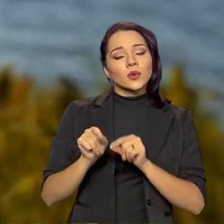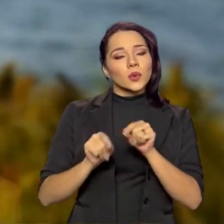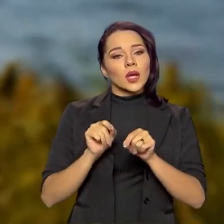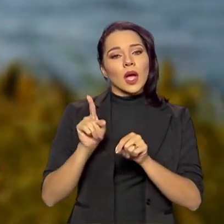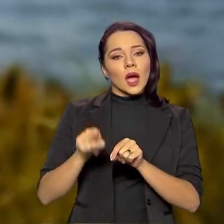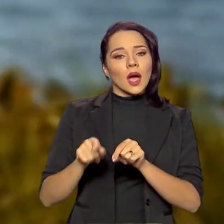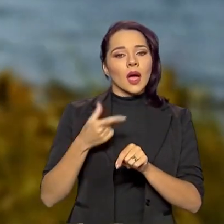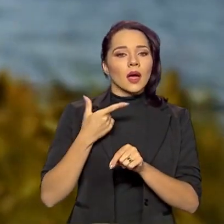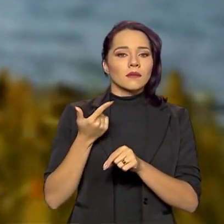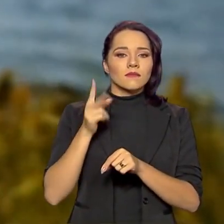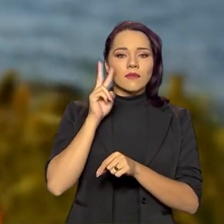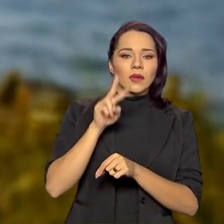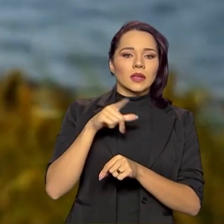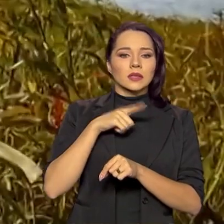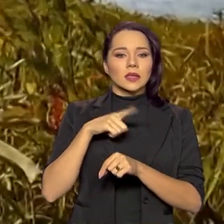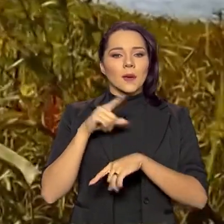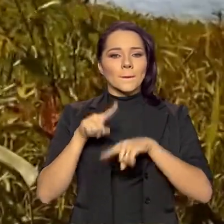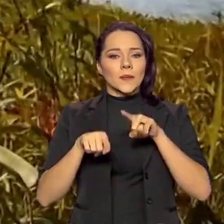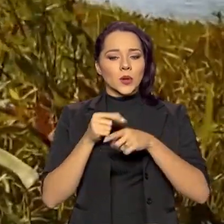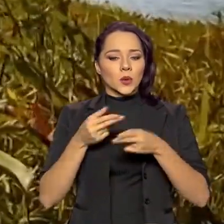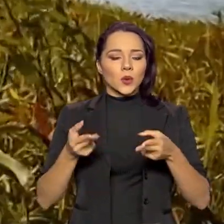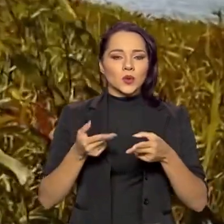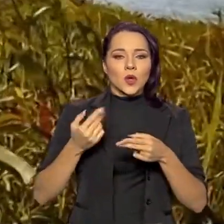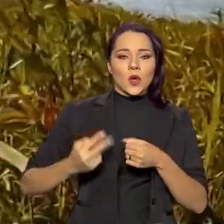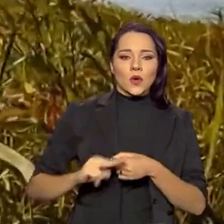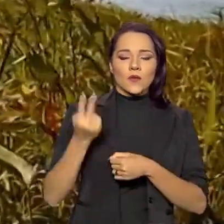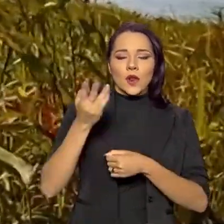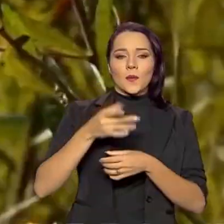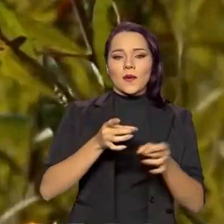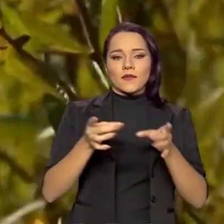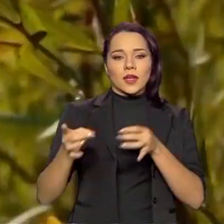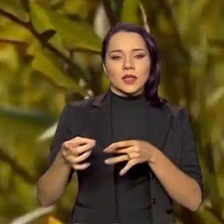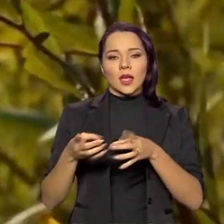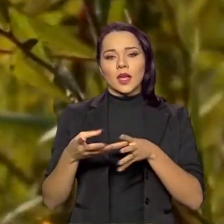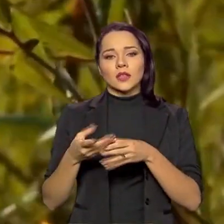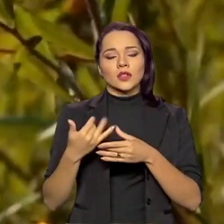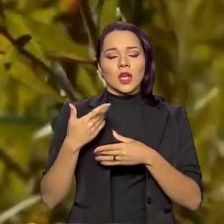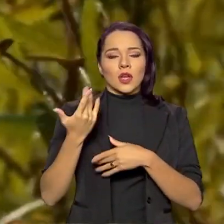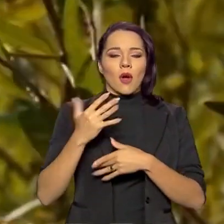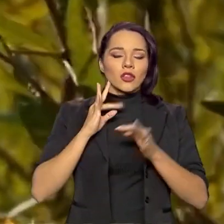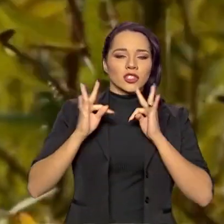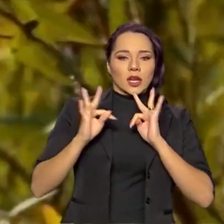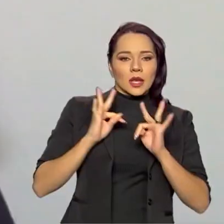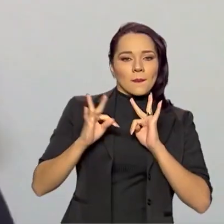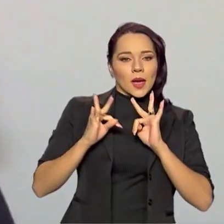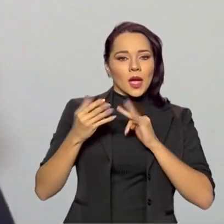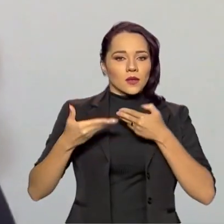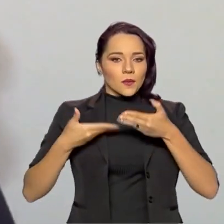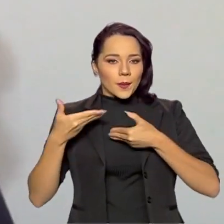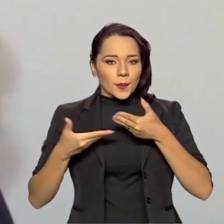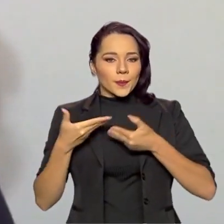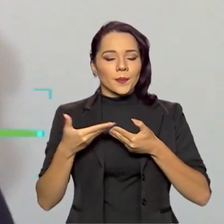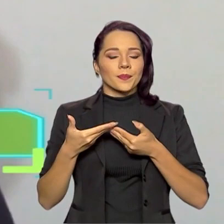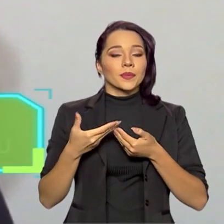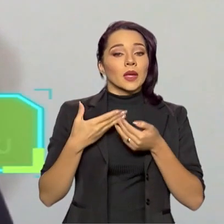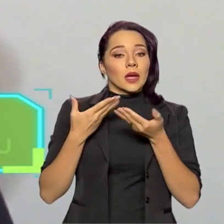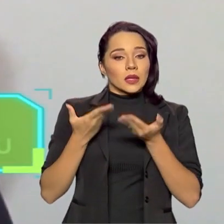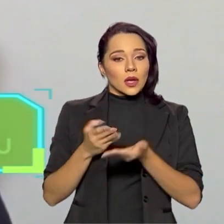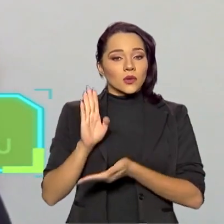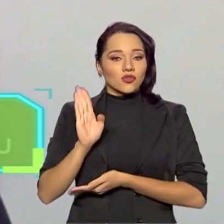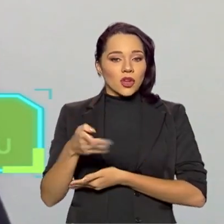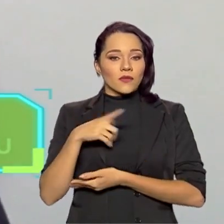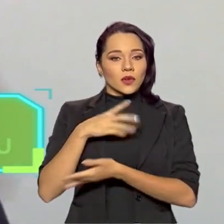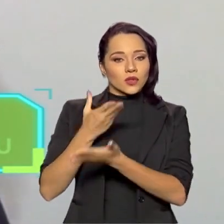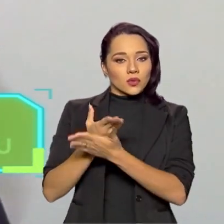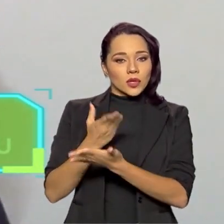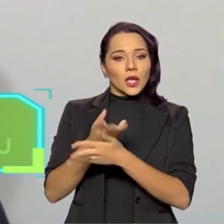a produção de produtos com valor comercial, como fitoterápicos, por exemplo. Nesse sentido, já foram